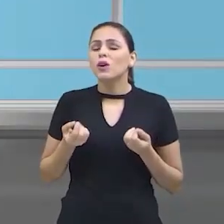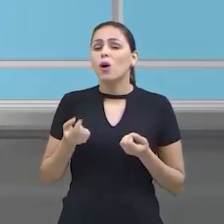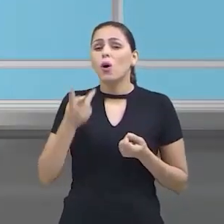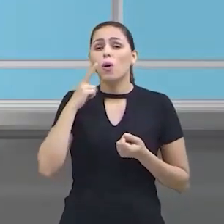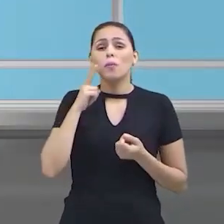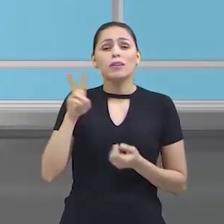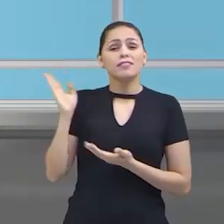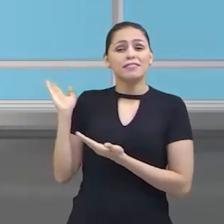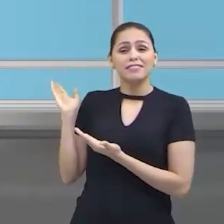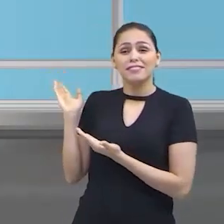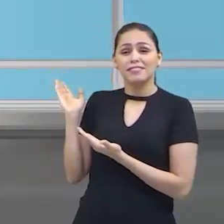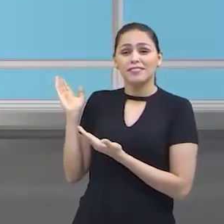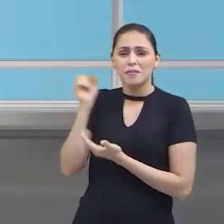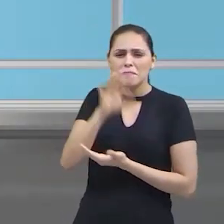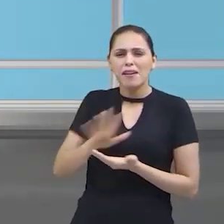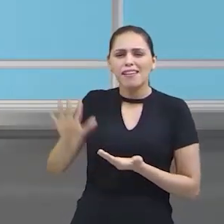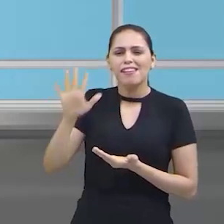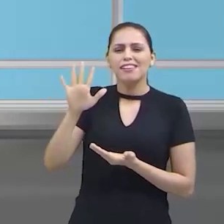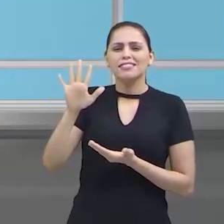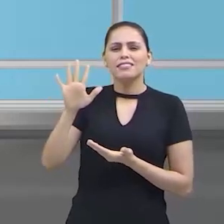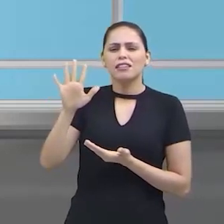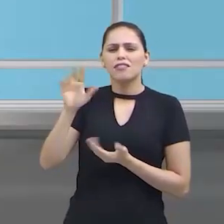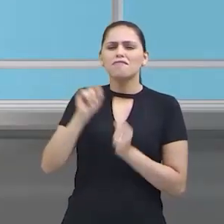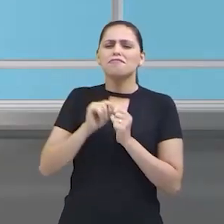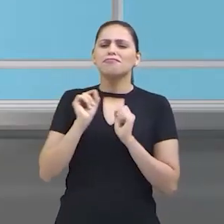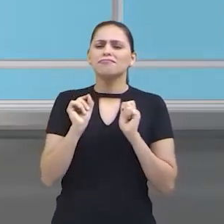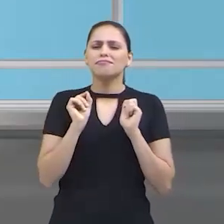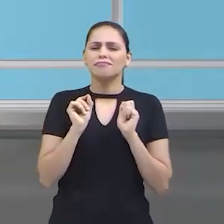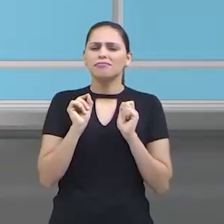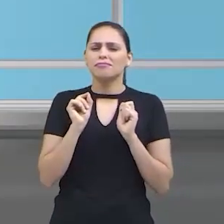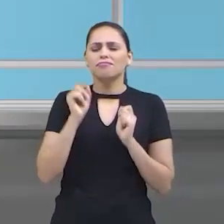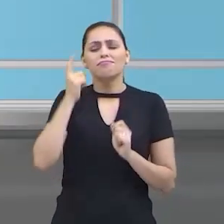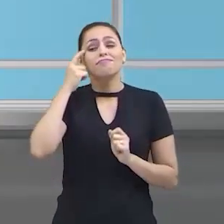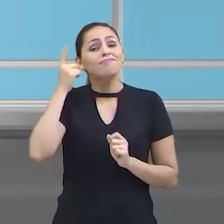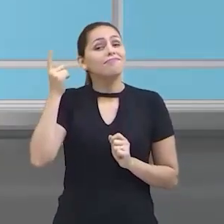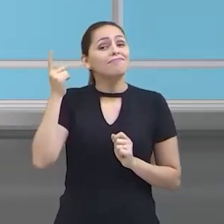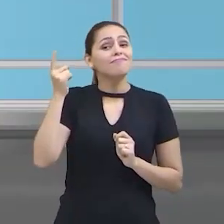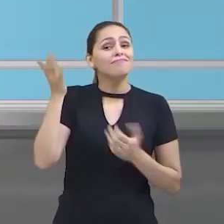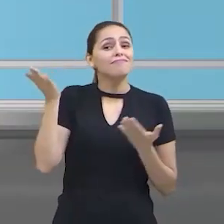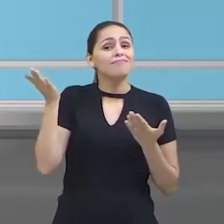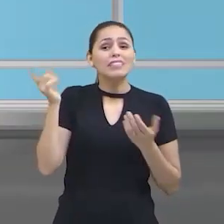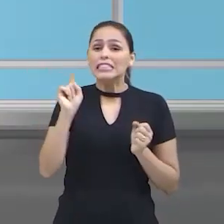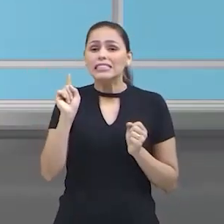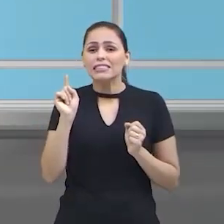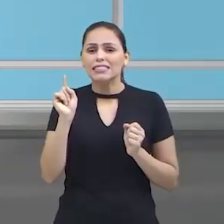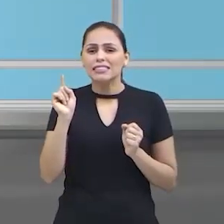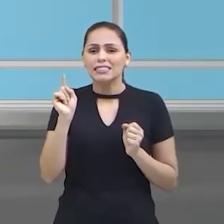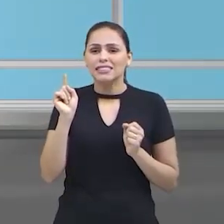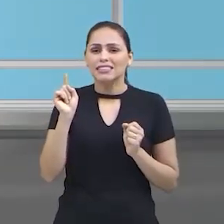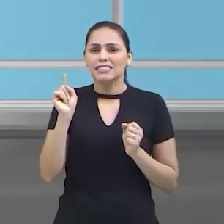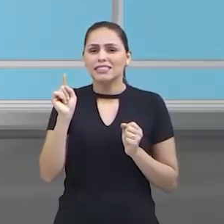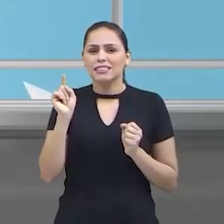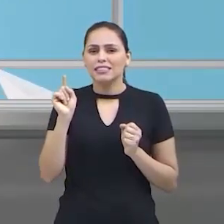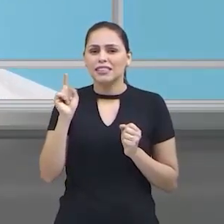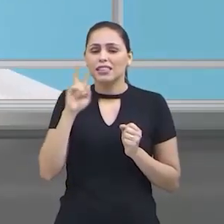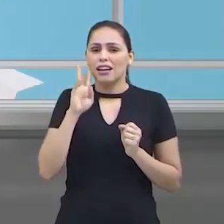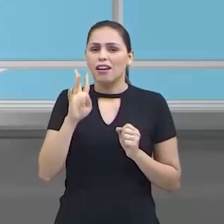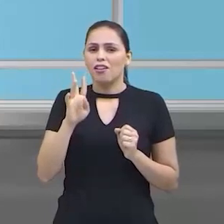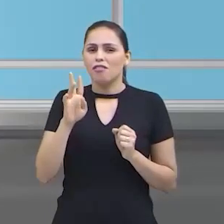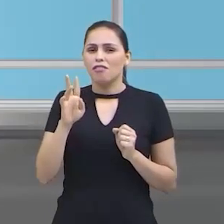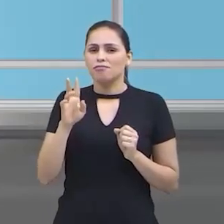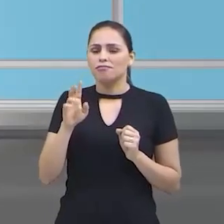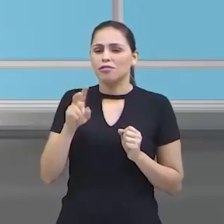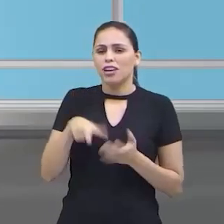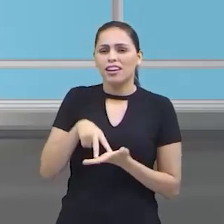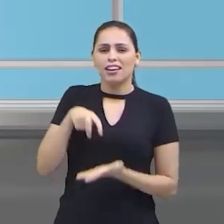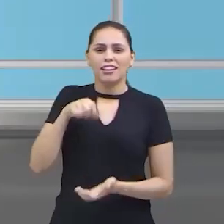atrás de mim, o que será que a gente vai fazer? Vocês têm uma ideia? Não? Vou fazer uma ginástica de